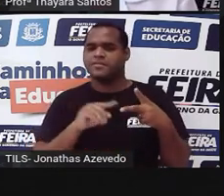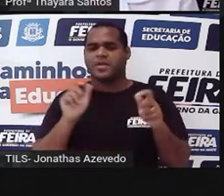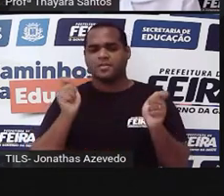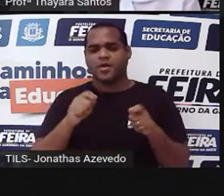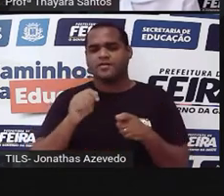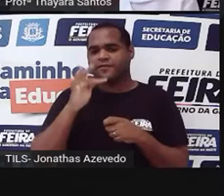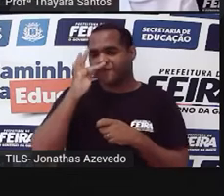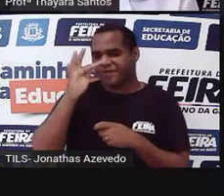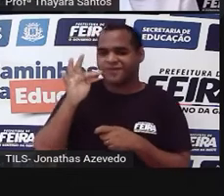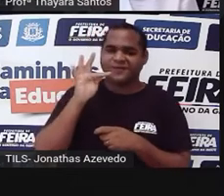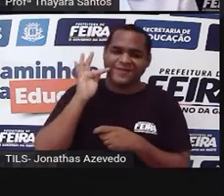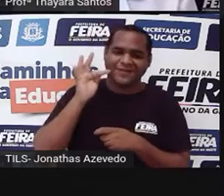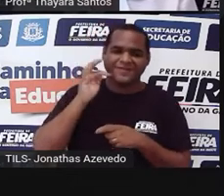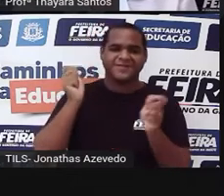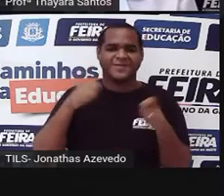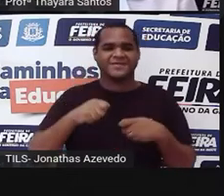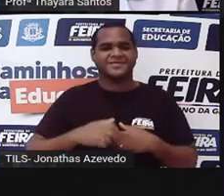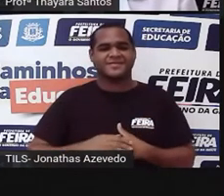e frutos, como a gente vai ver.